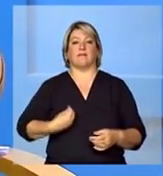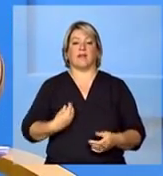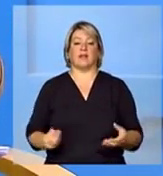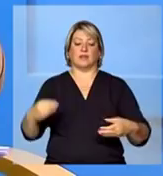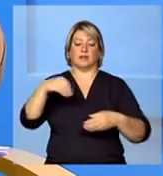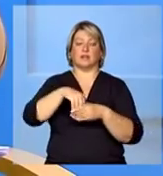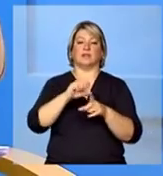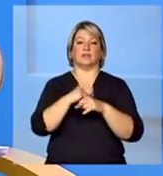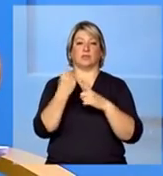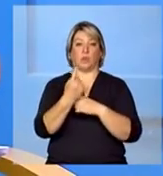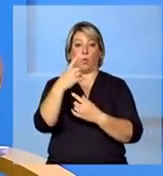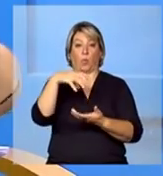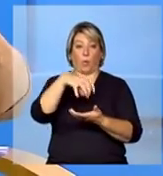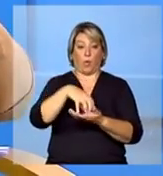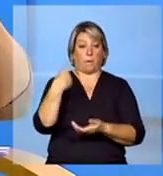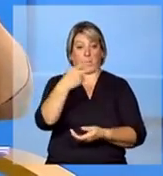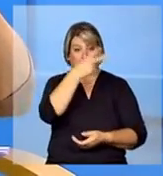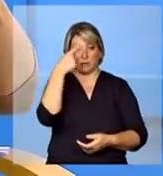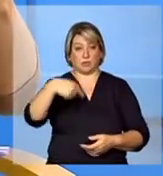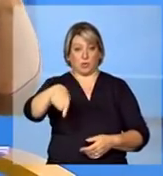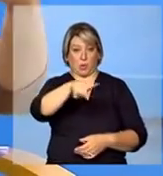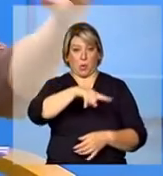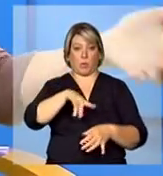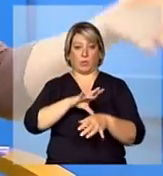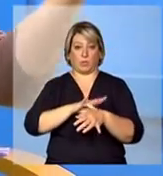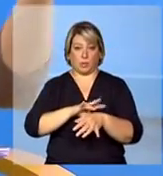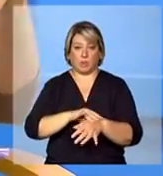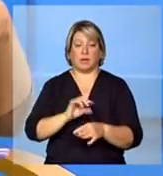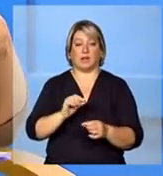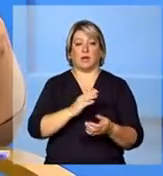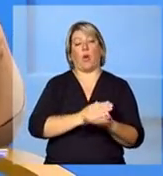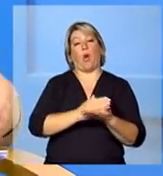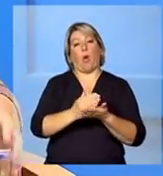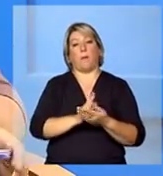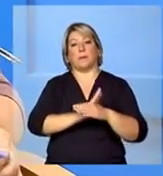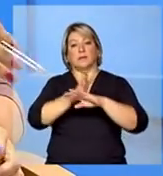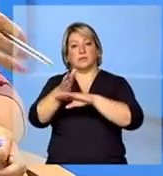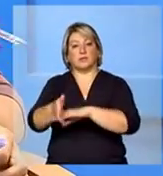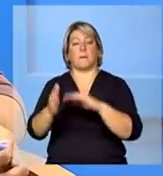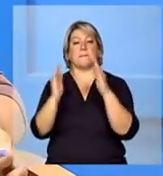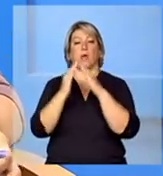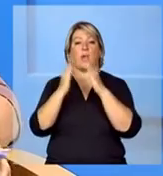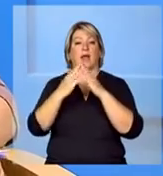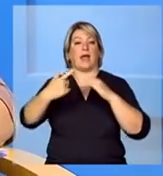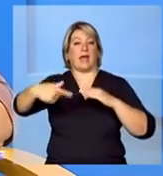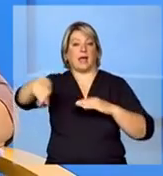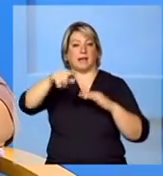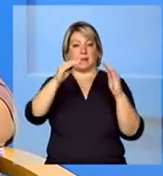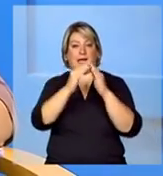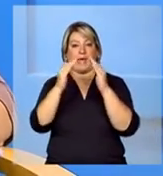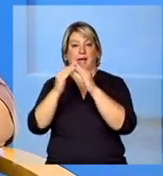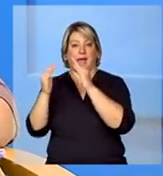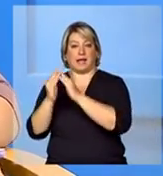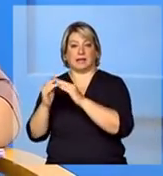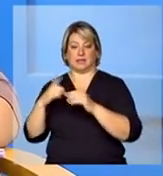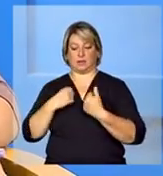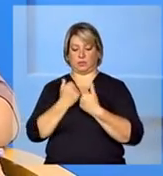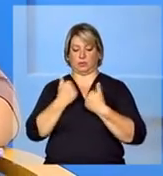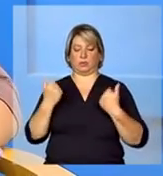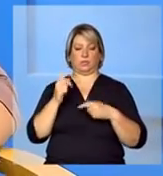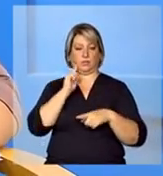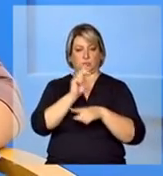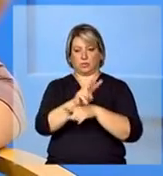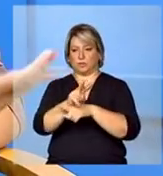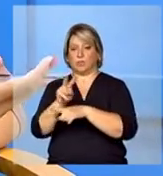grupo de pacientes começaram a morar naquelas casas um grupo de especialistas assessorando mas eles foram